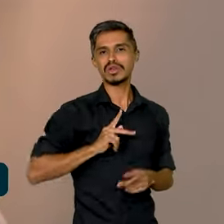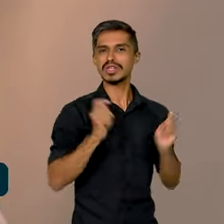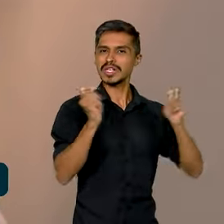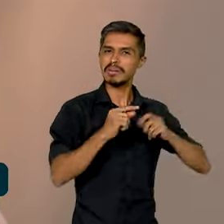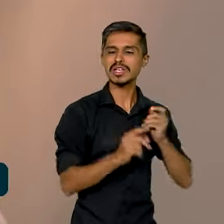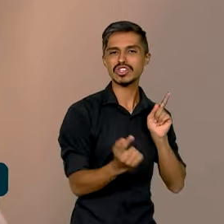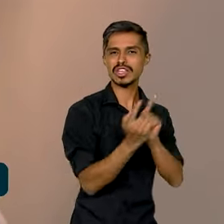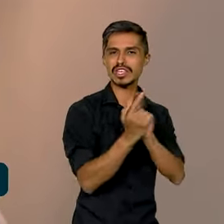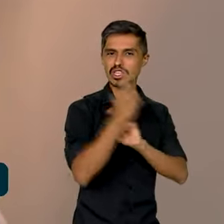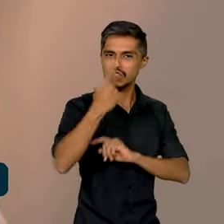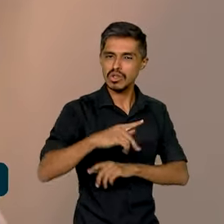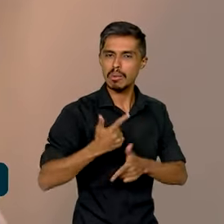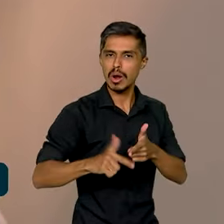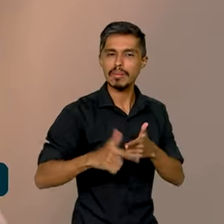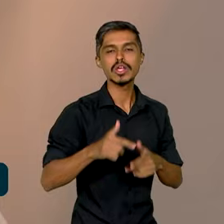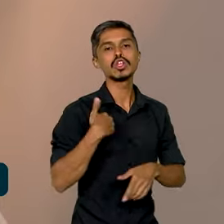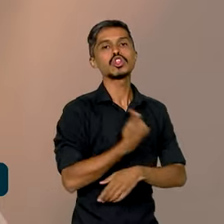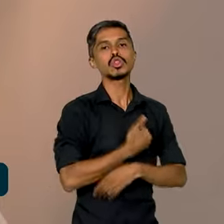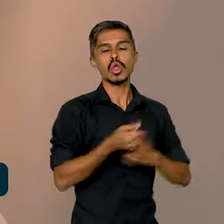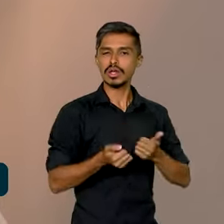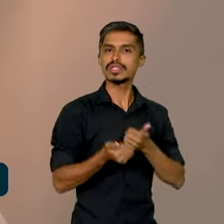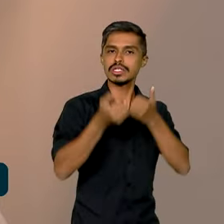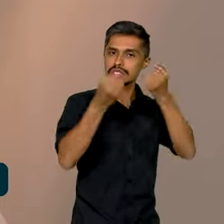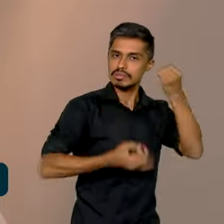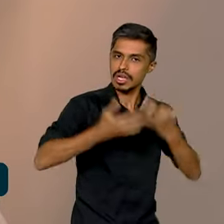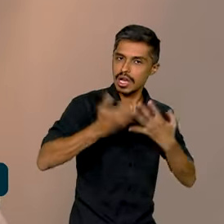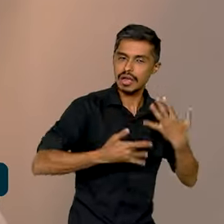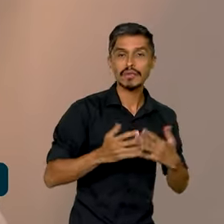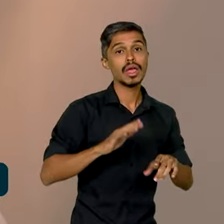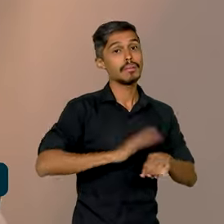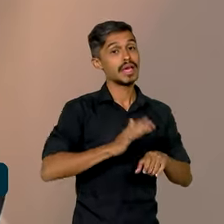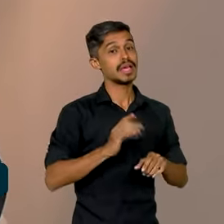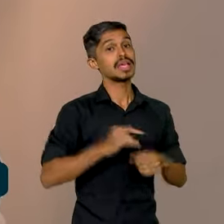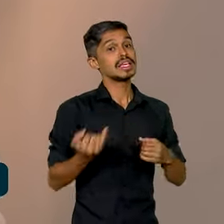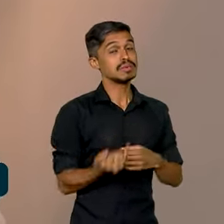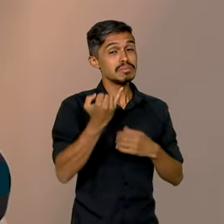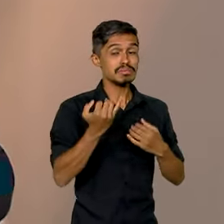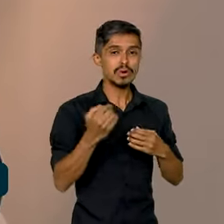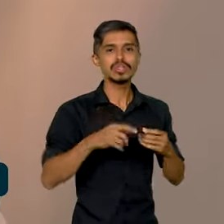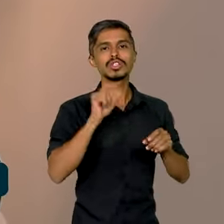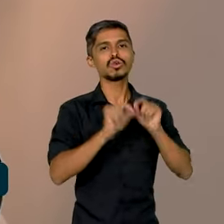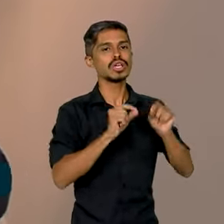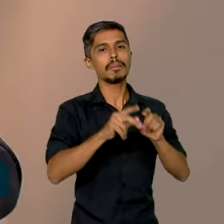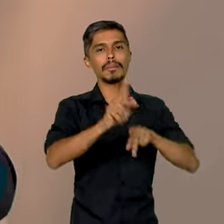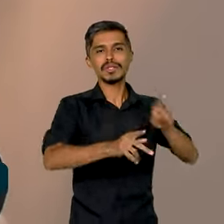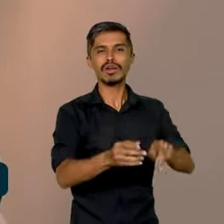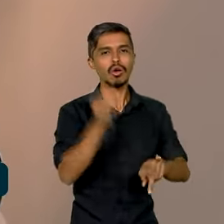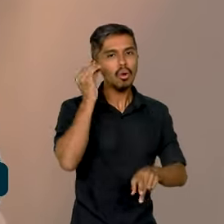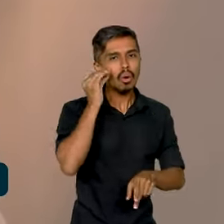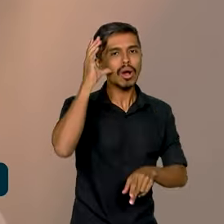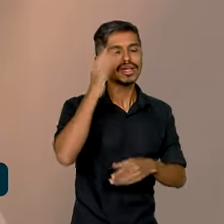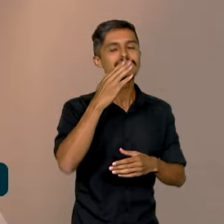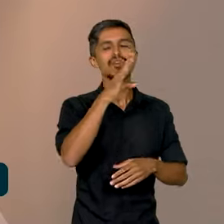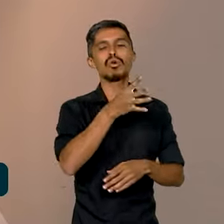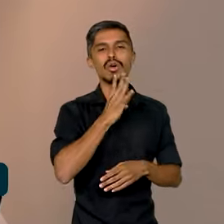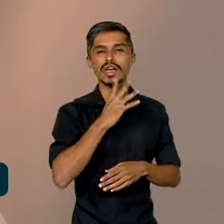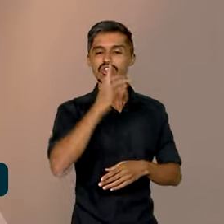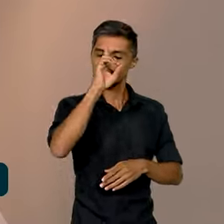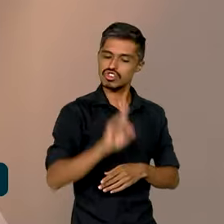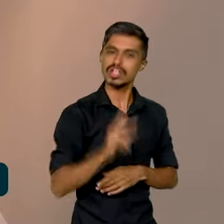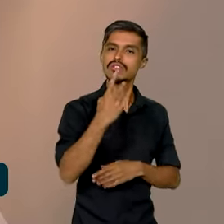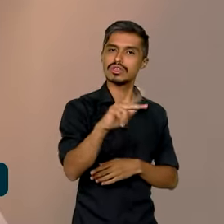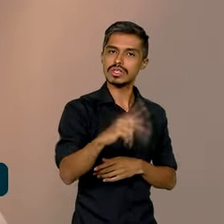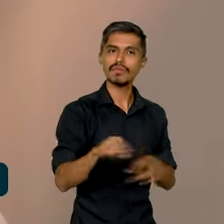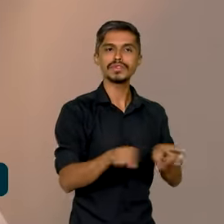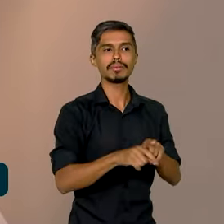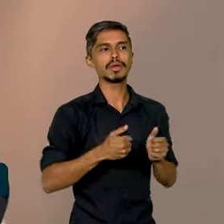a atender a demanda que você está trazendo. Mas é muito importante que a população saiba, tenha consciência de que tem o seu direito e